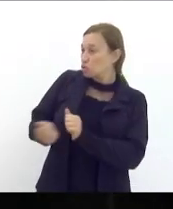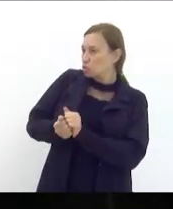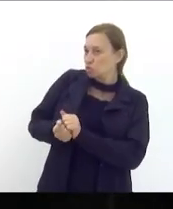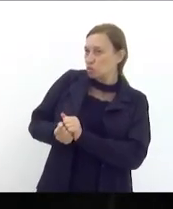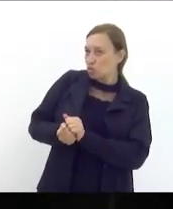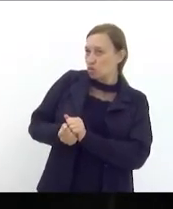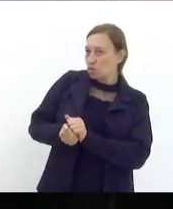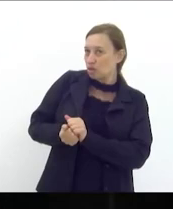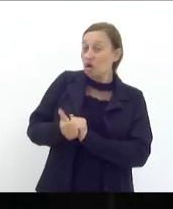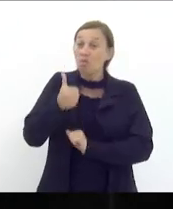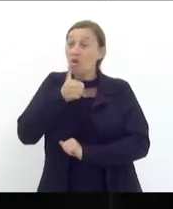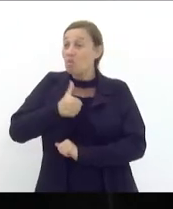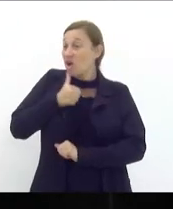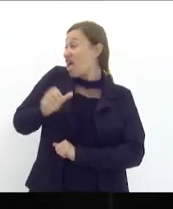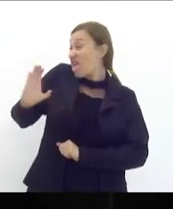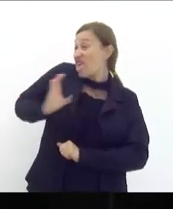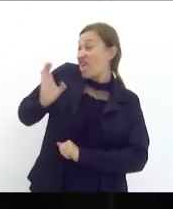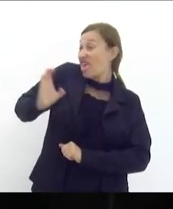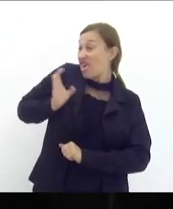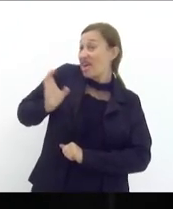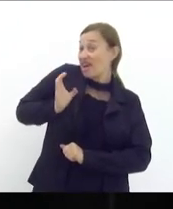burguesia burguesia é isso